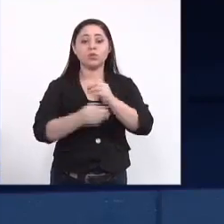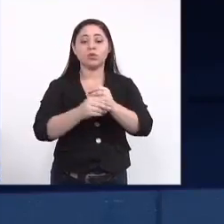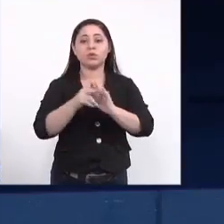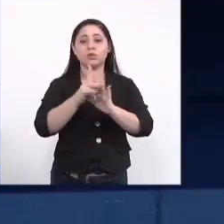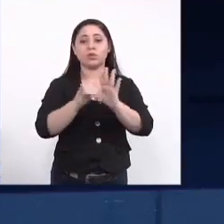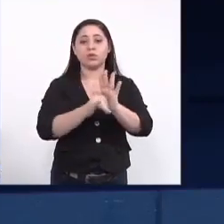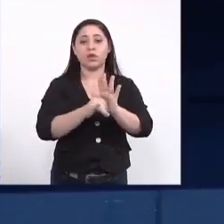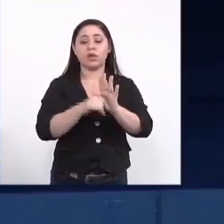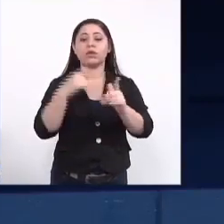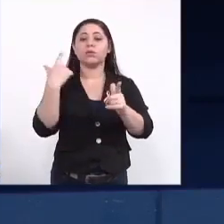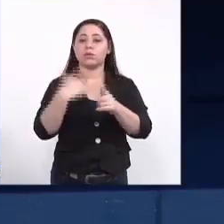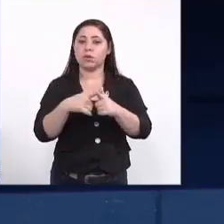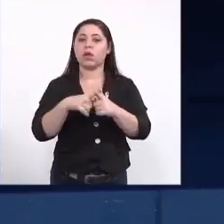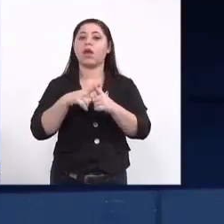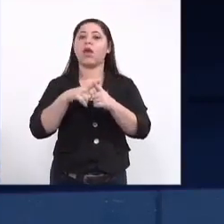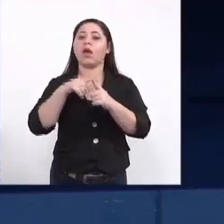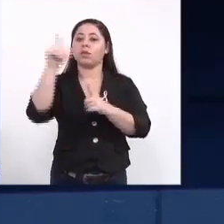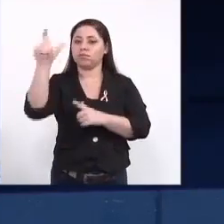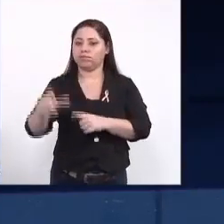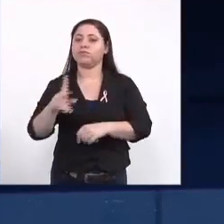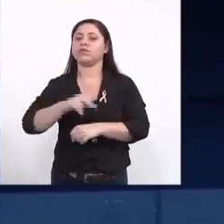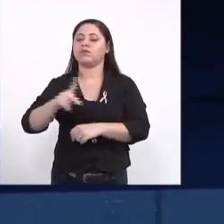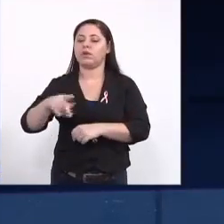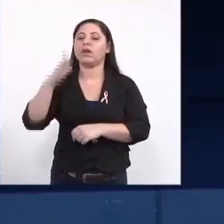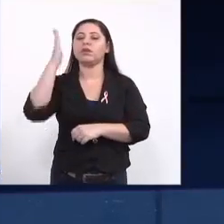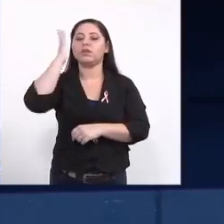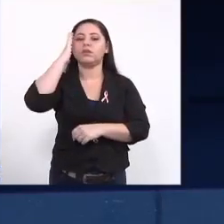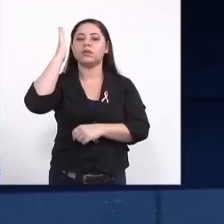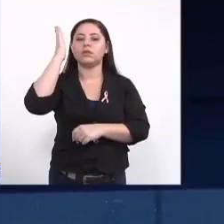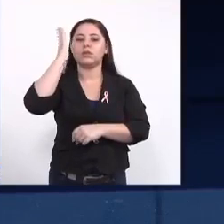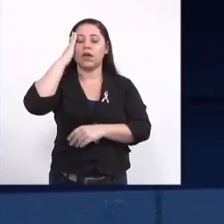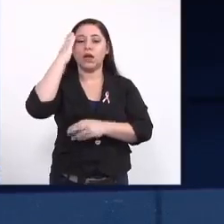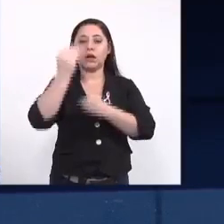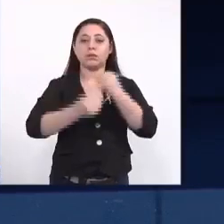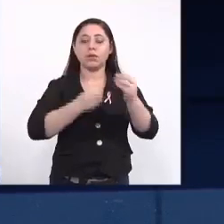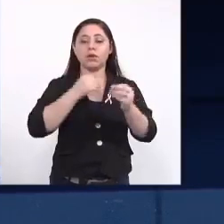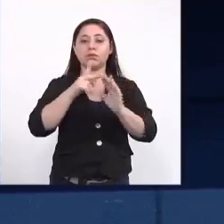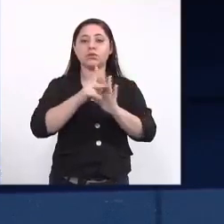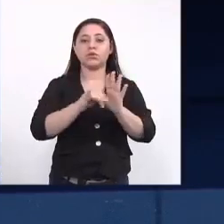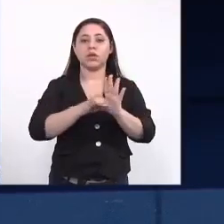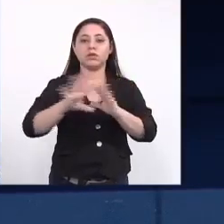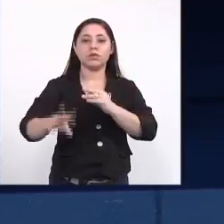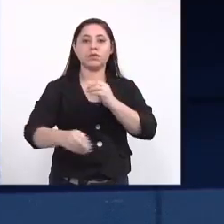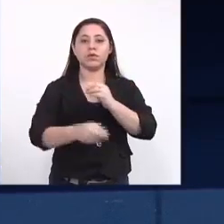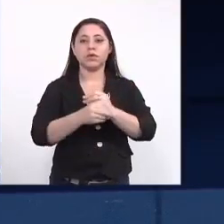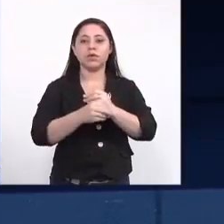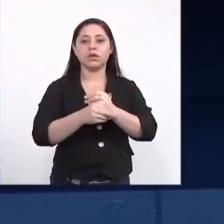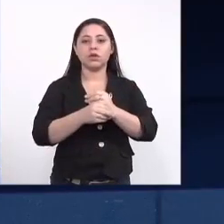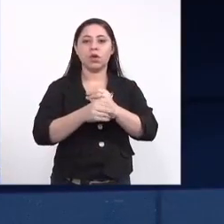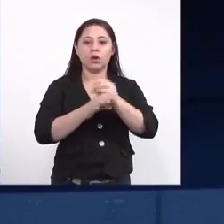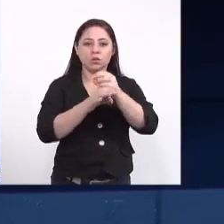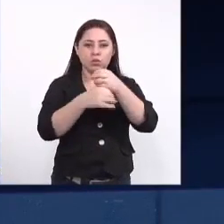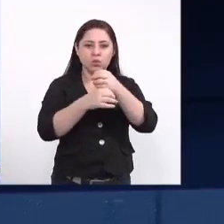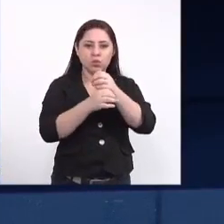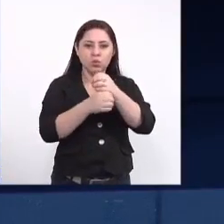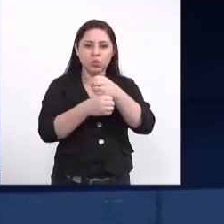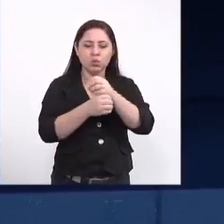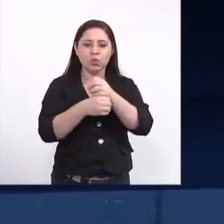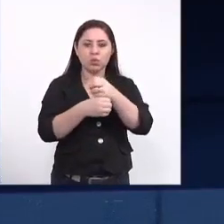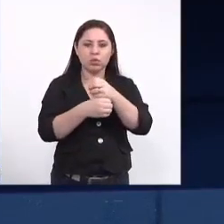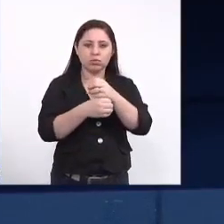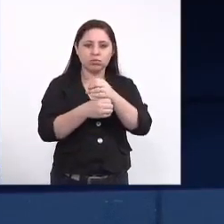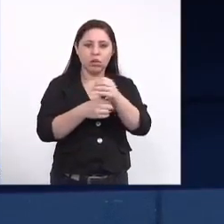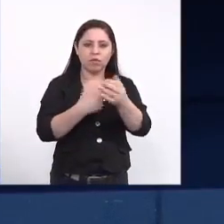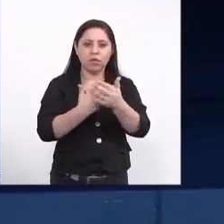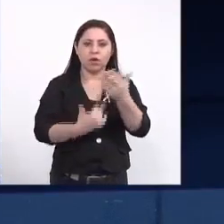porque ele sabendo que a gente já tem essa cor de andamento insere isso que a parte laboratorial eu consigo custear em